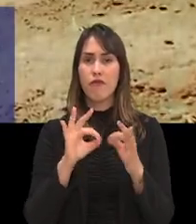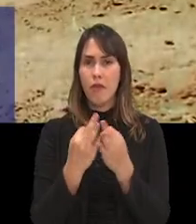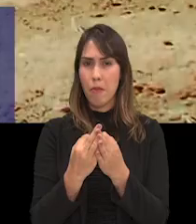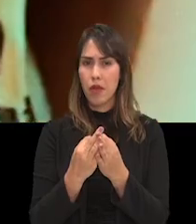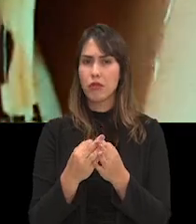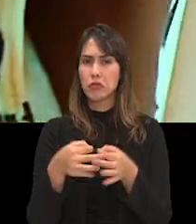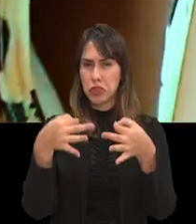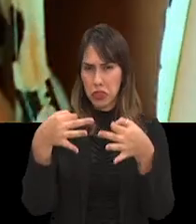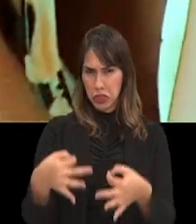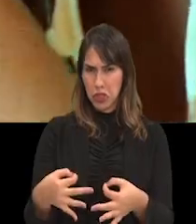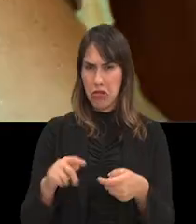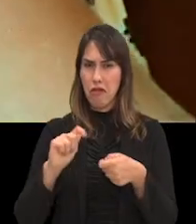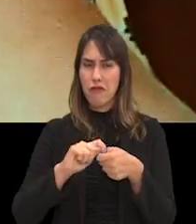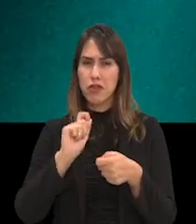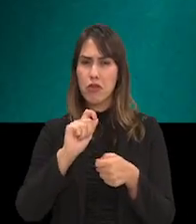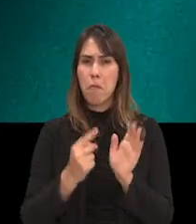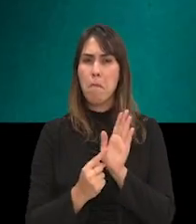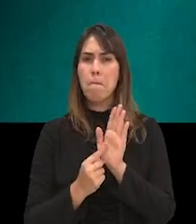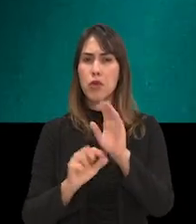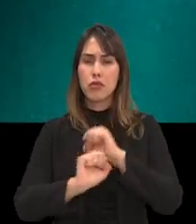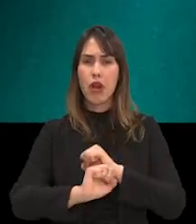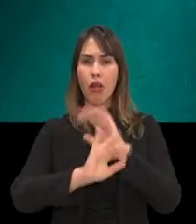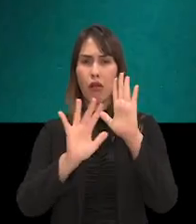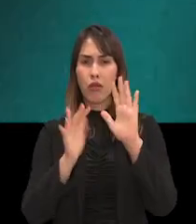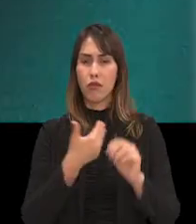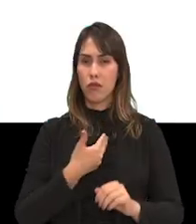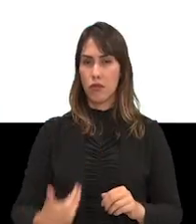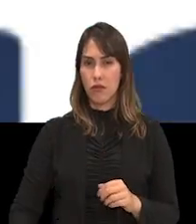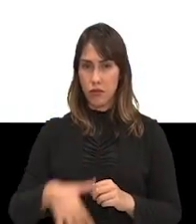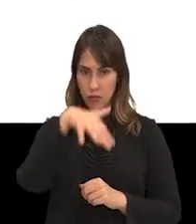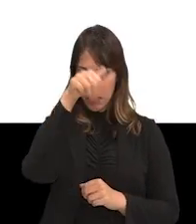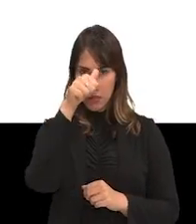famílias. Fazer do jeito certo é fazer com transparência. Governo de Mato Grosso